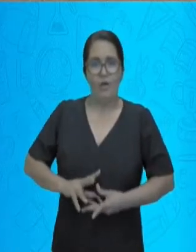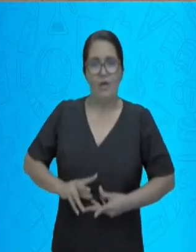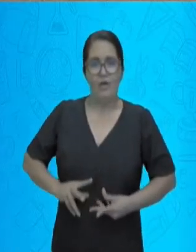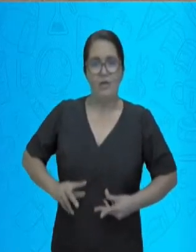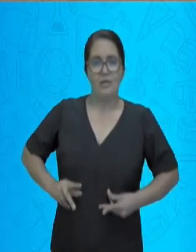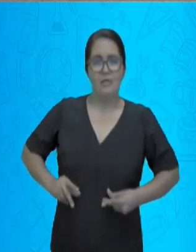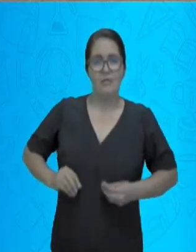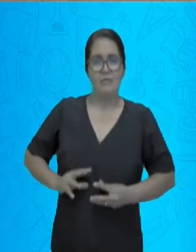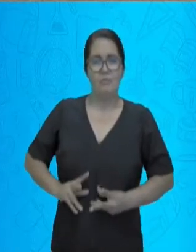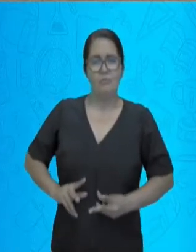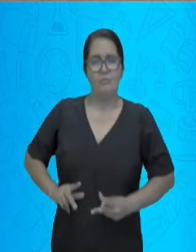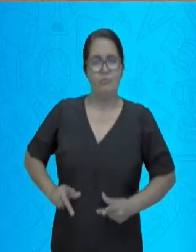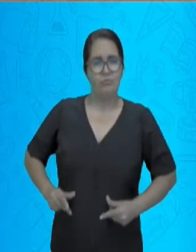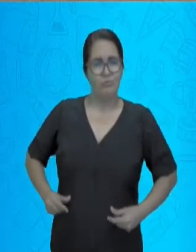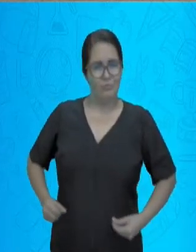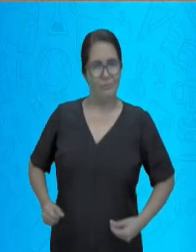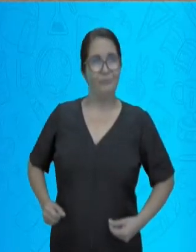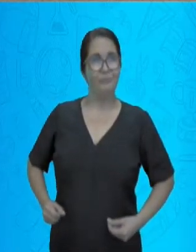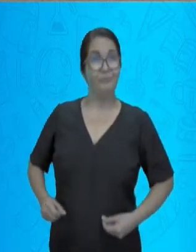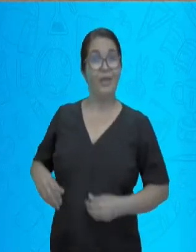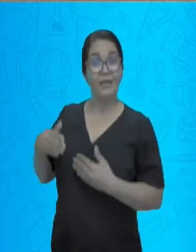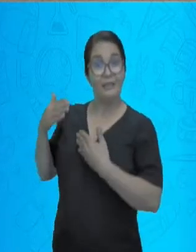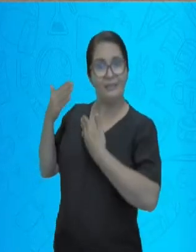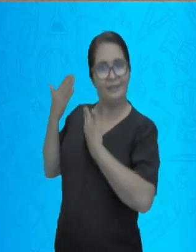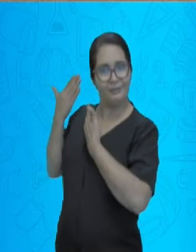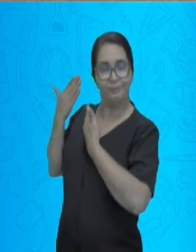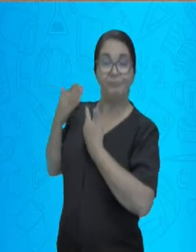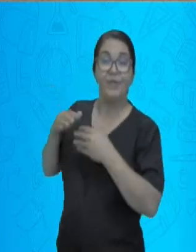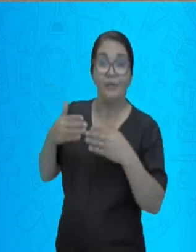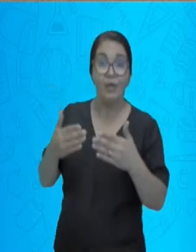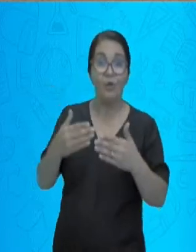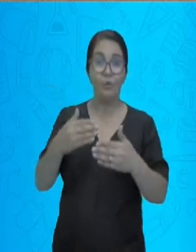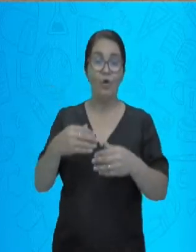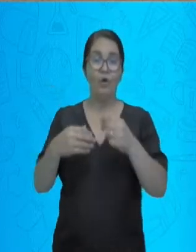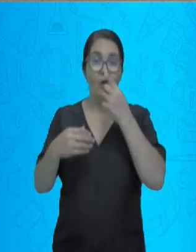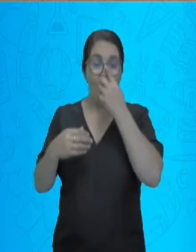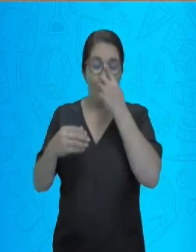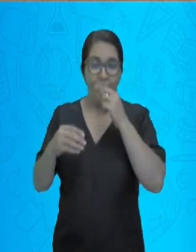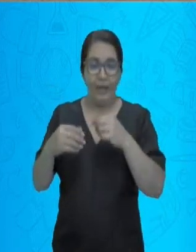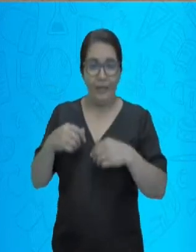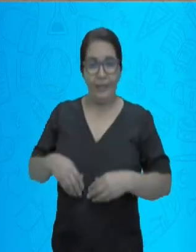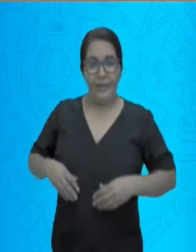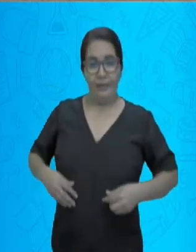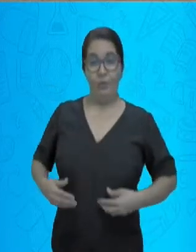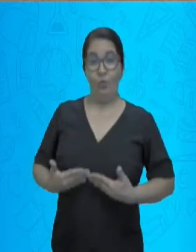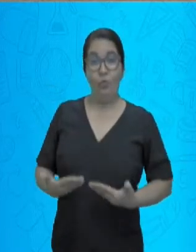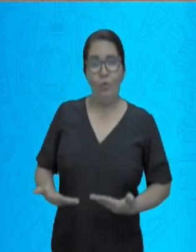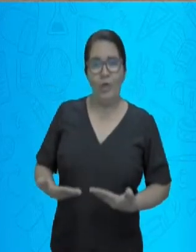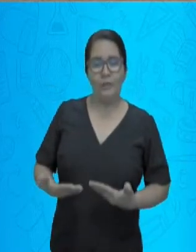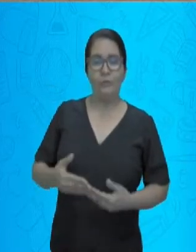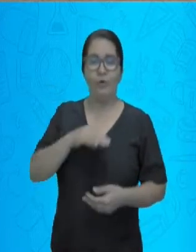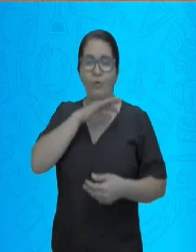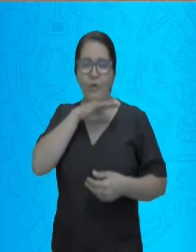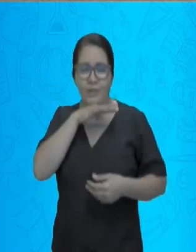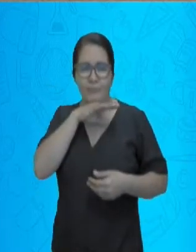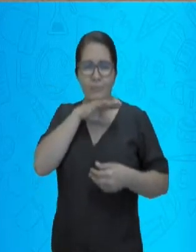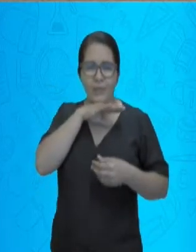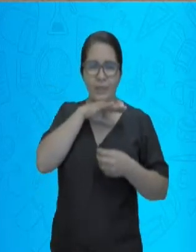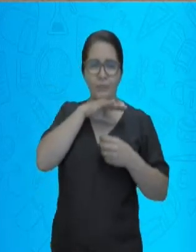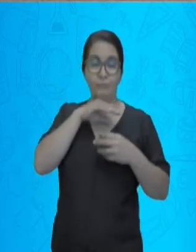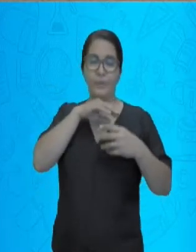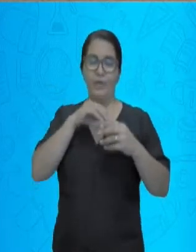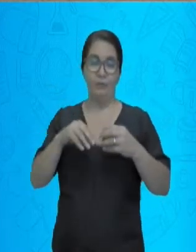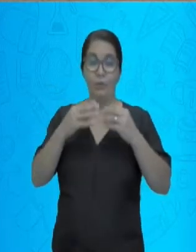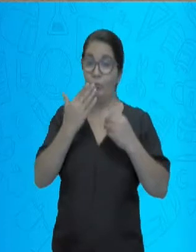ter o quimo. O quimo chega no intestino delgado. Quando ele chega lá no intestino delgado, ele